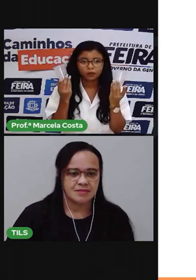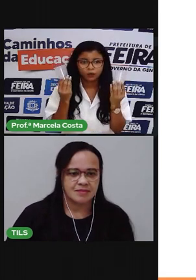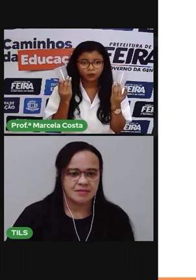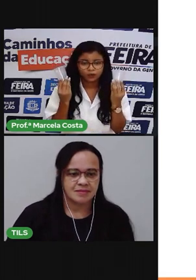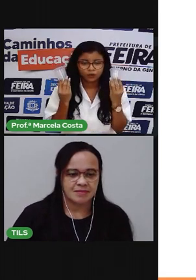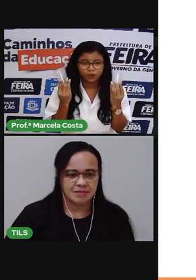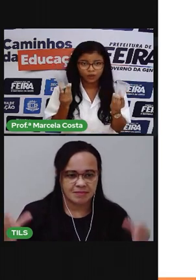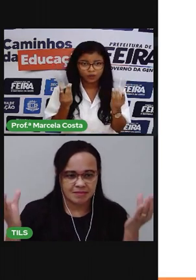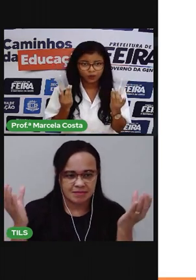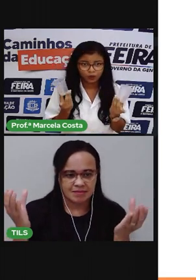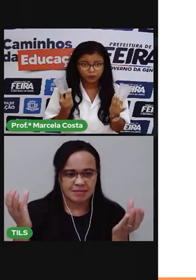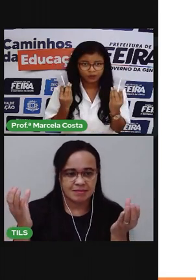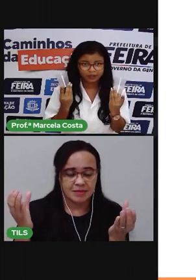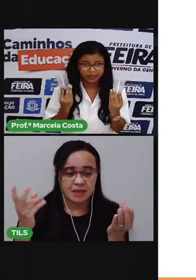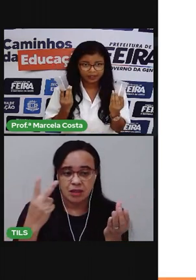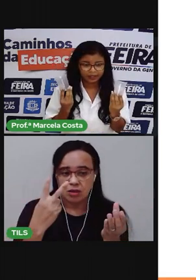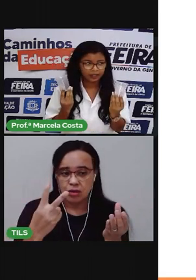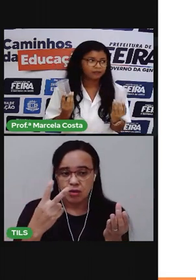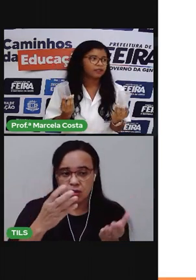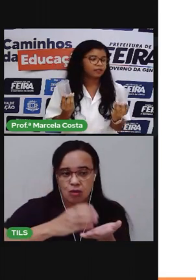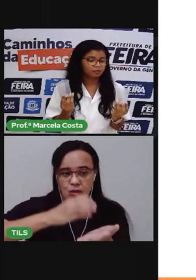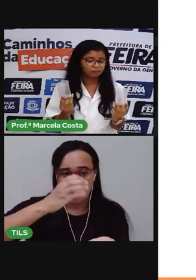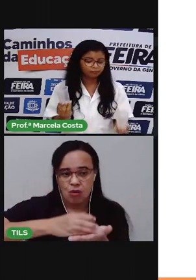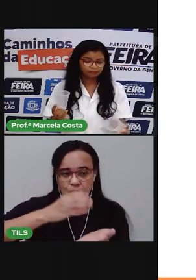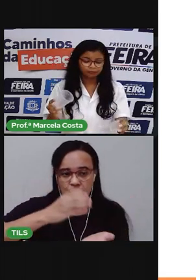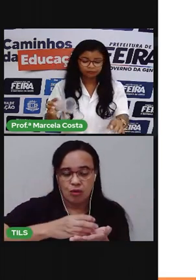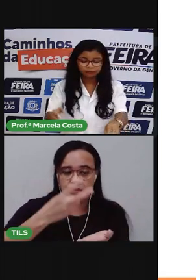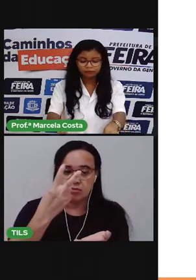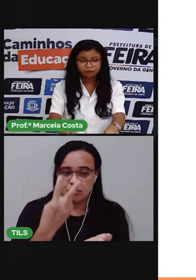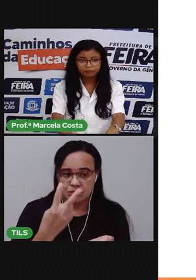Estou com os dois copos descartáveis.